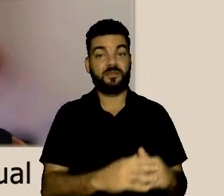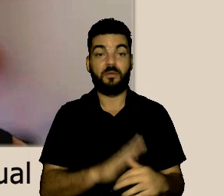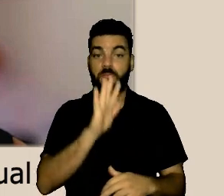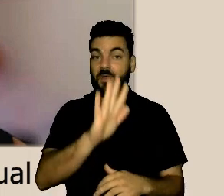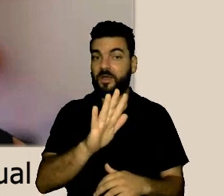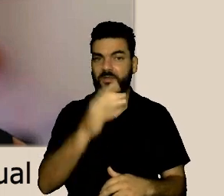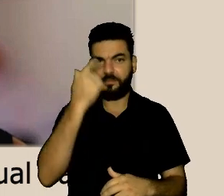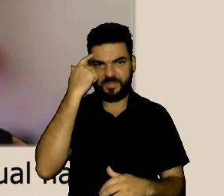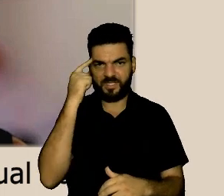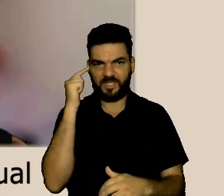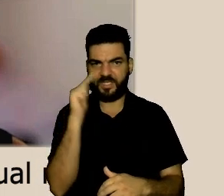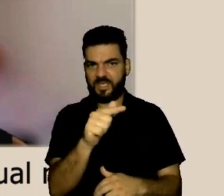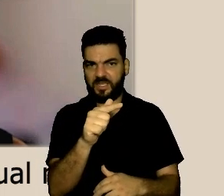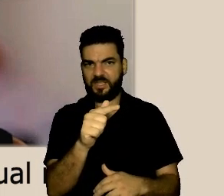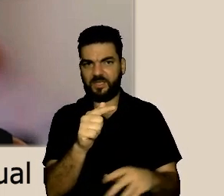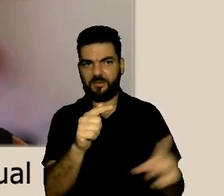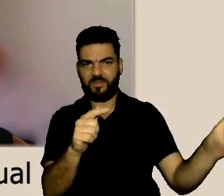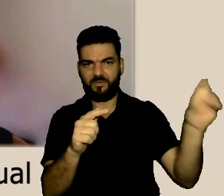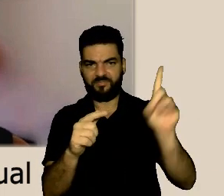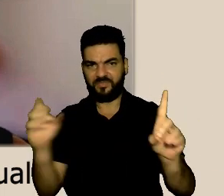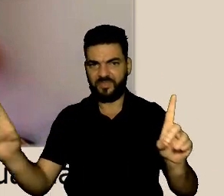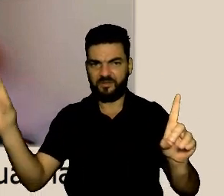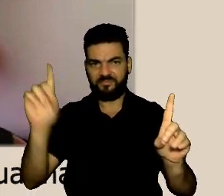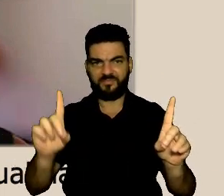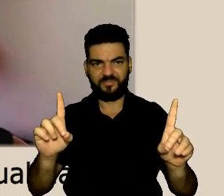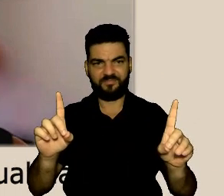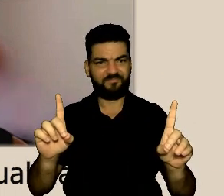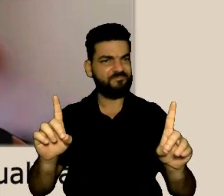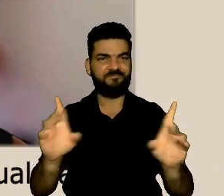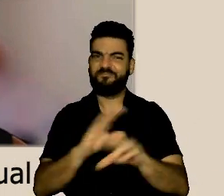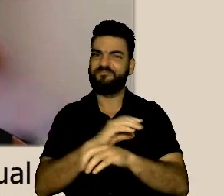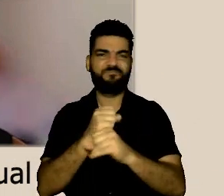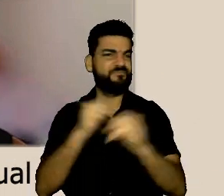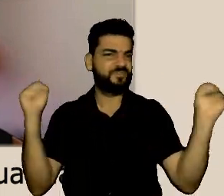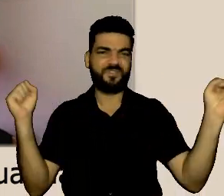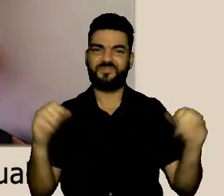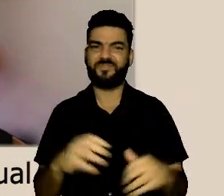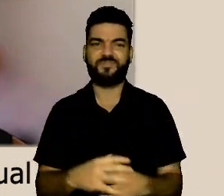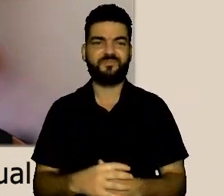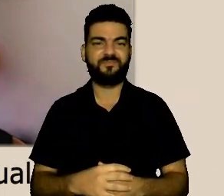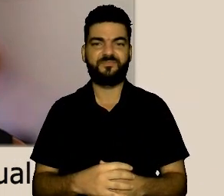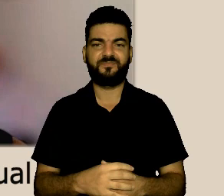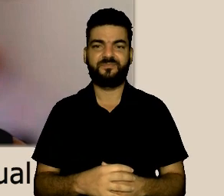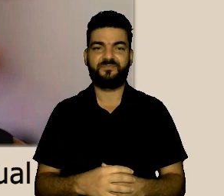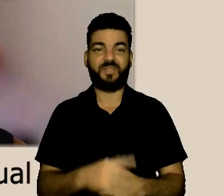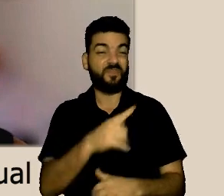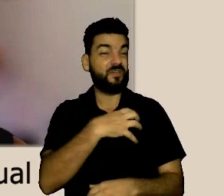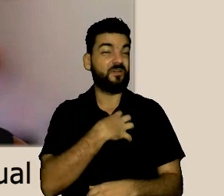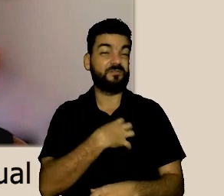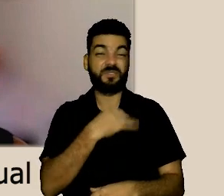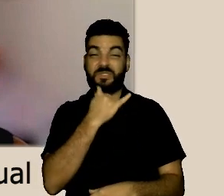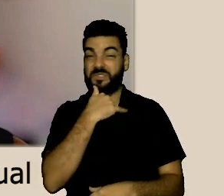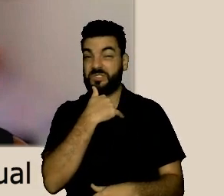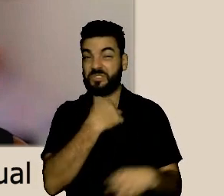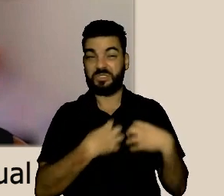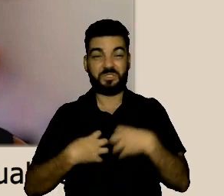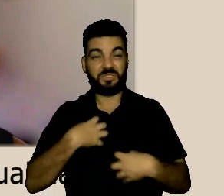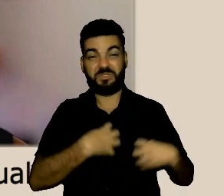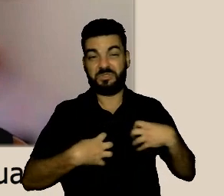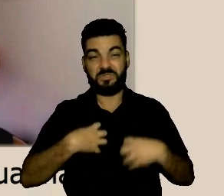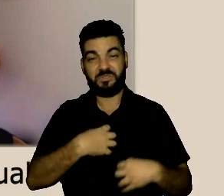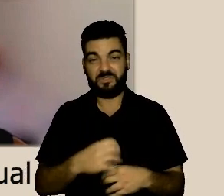razão da prática de assédio verifiquei que não havia condições de colocar essas pessoas no ambiente